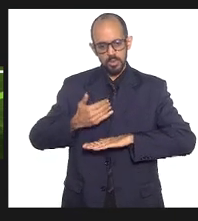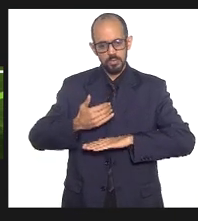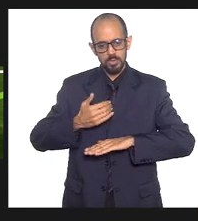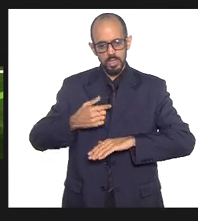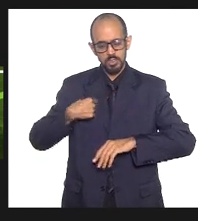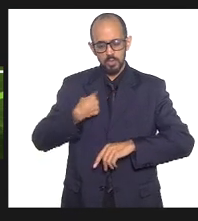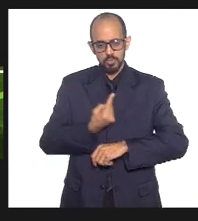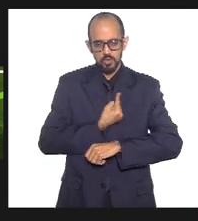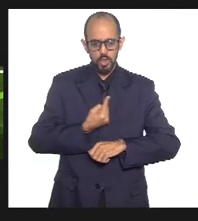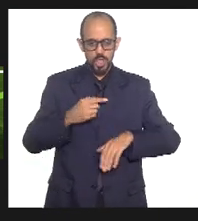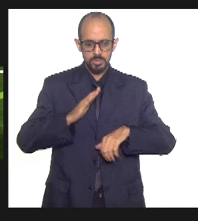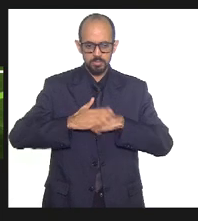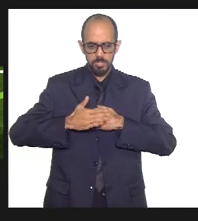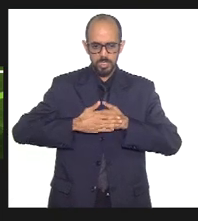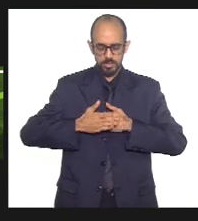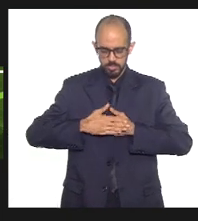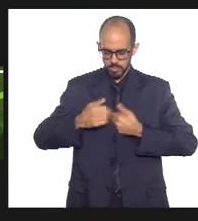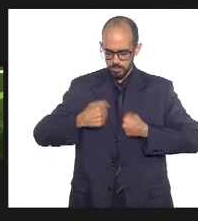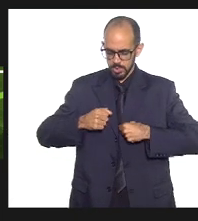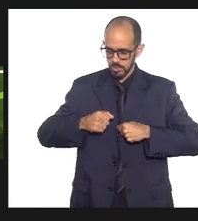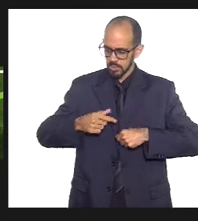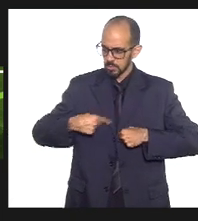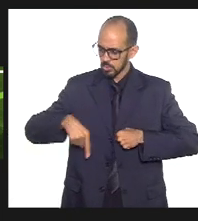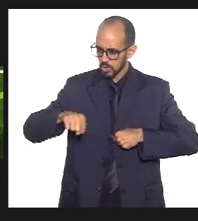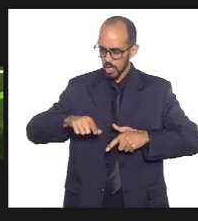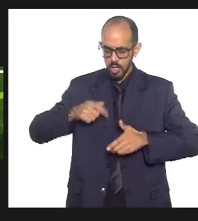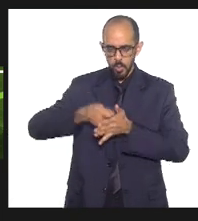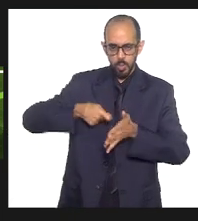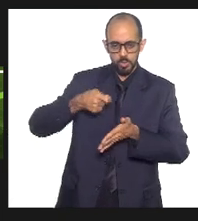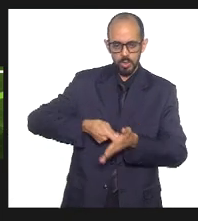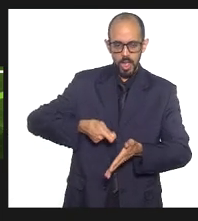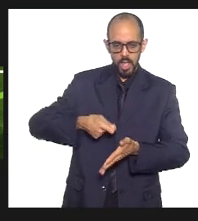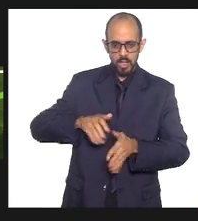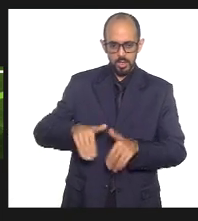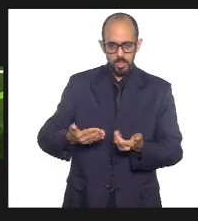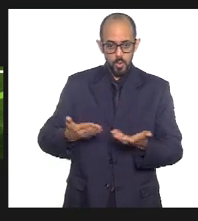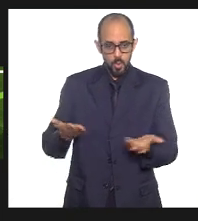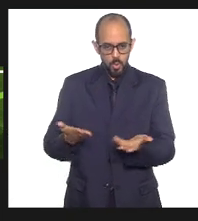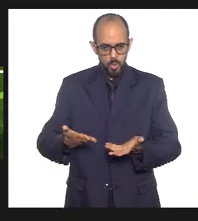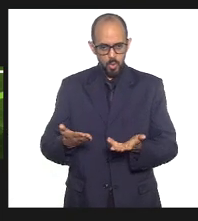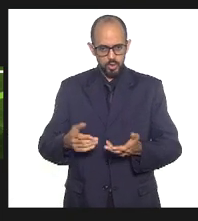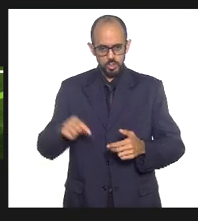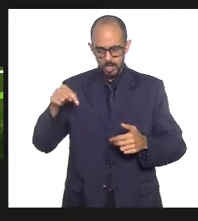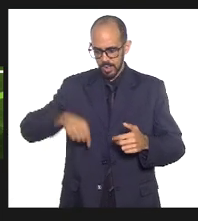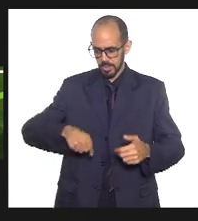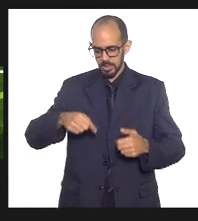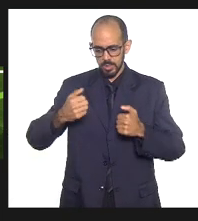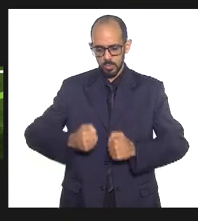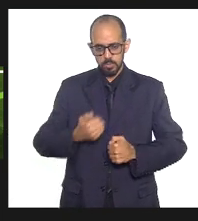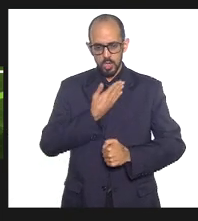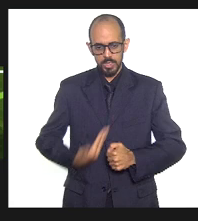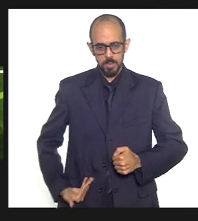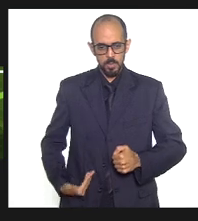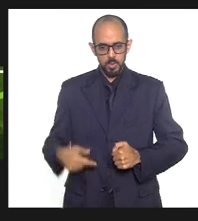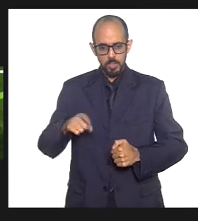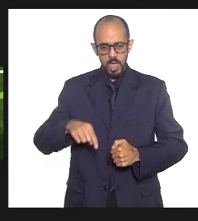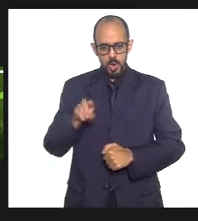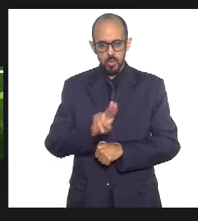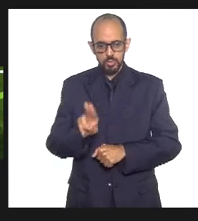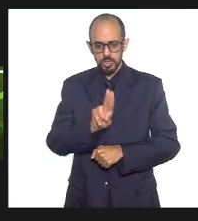somos nós mesmo. E aí, estar hoje no poder público, fazendo uso desse poder público, é usar essa trincheira para tentar